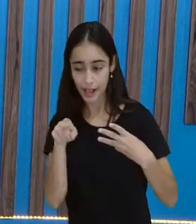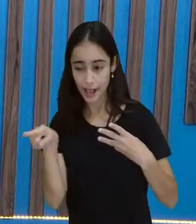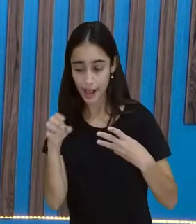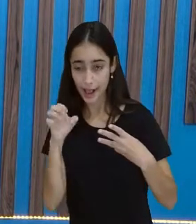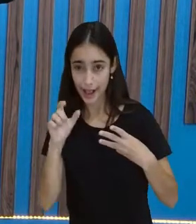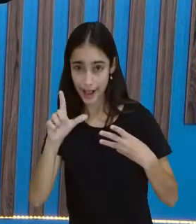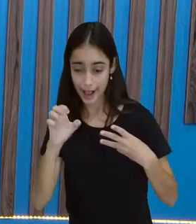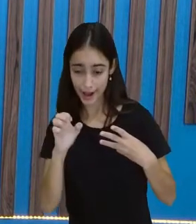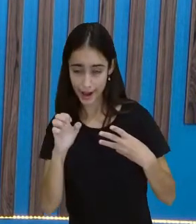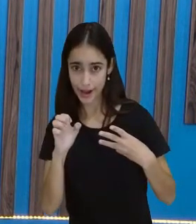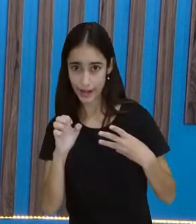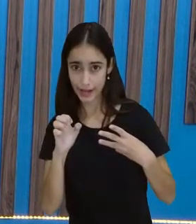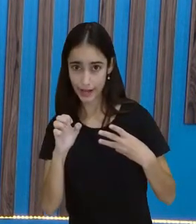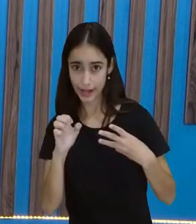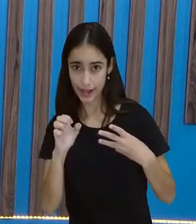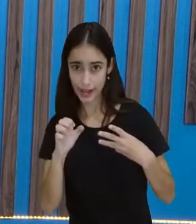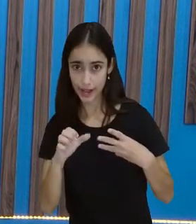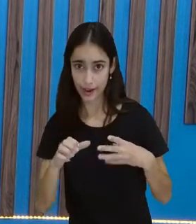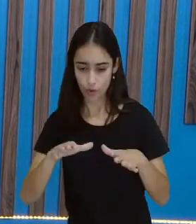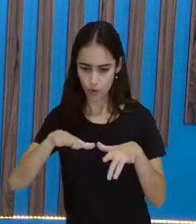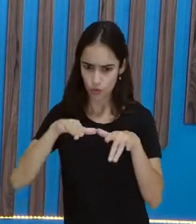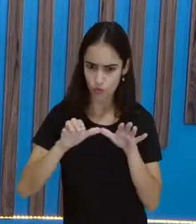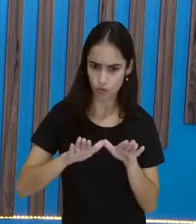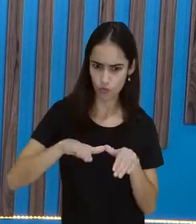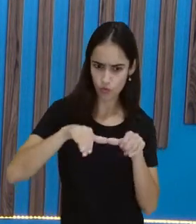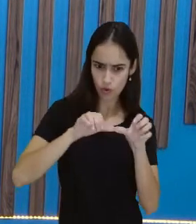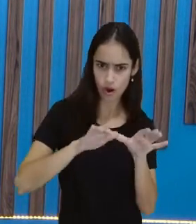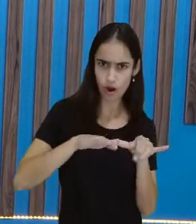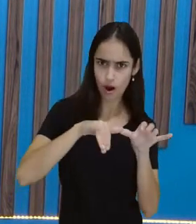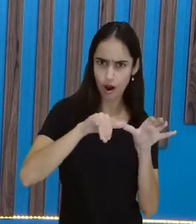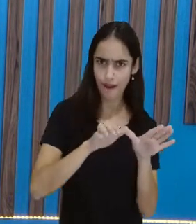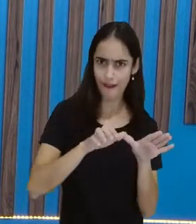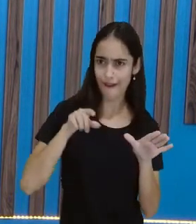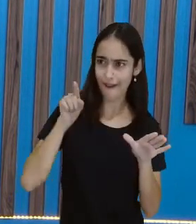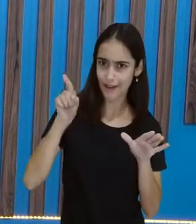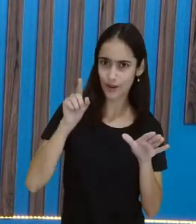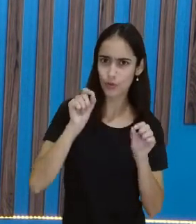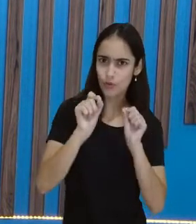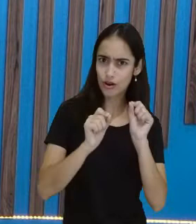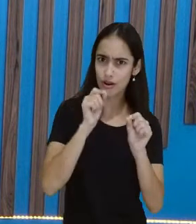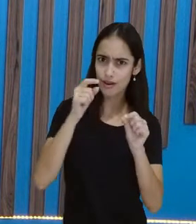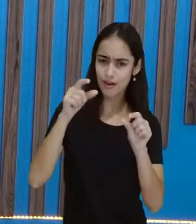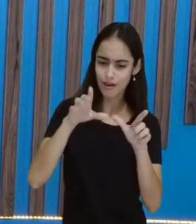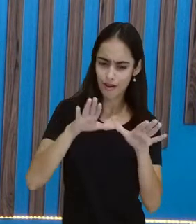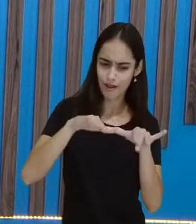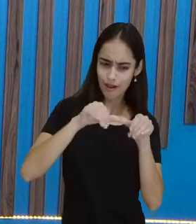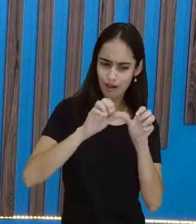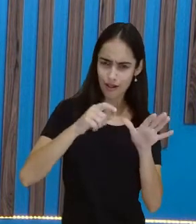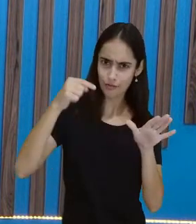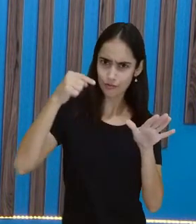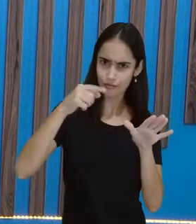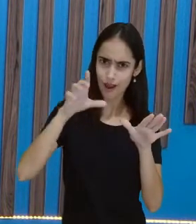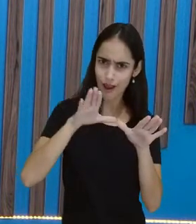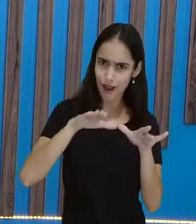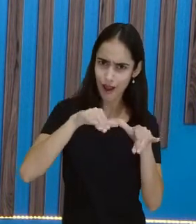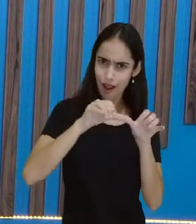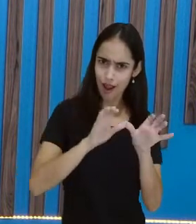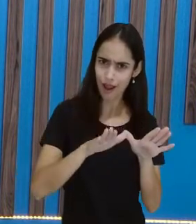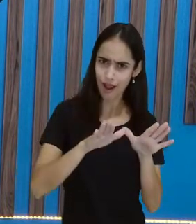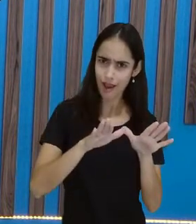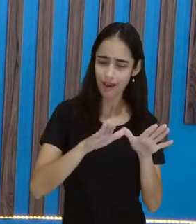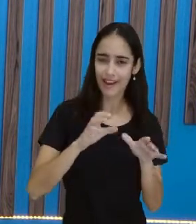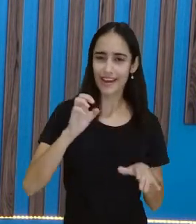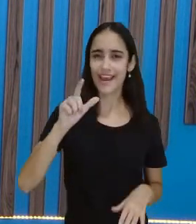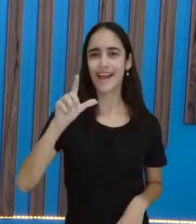voando. A cegonha, então, é o quê? Ela. Entenderam isso? Tem também